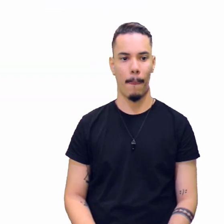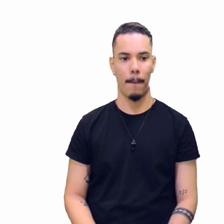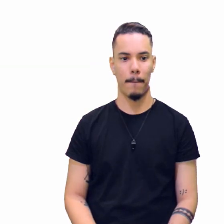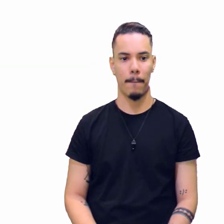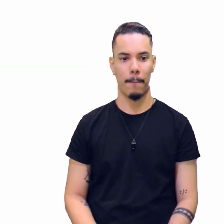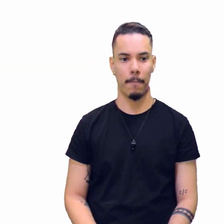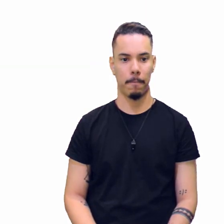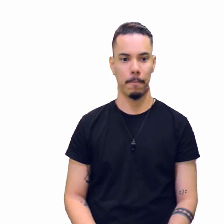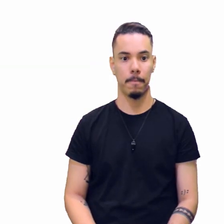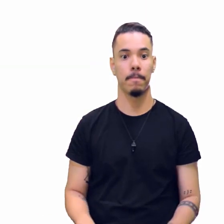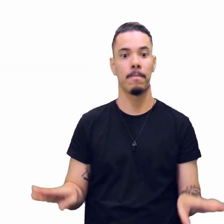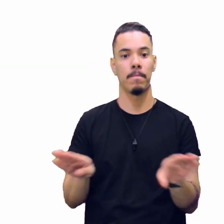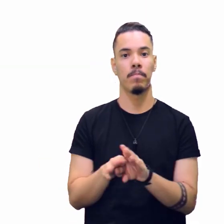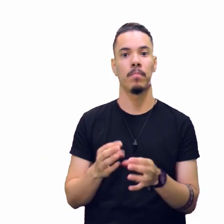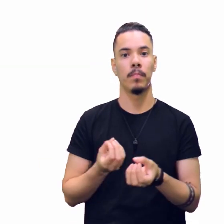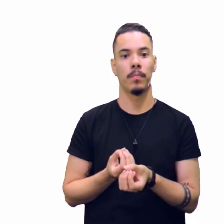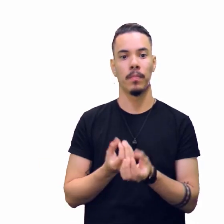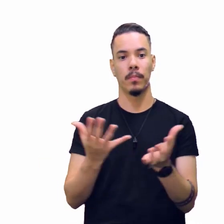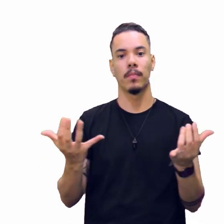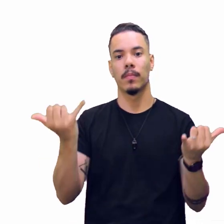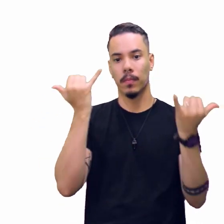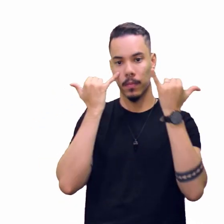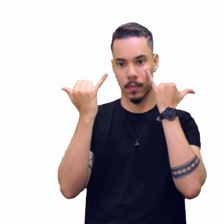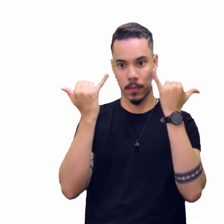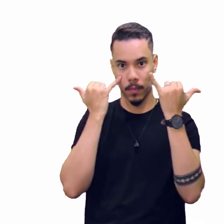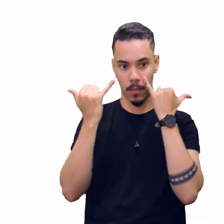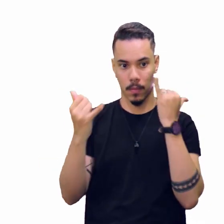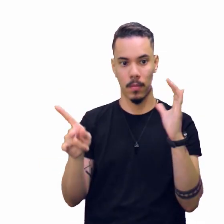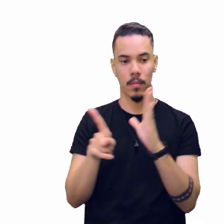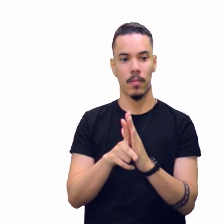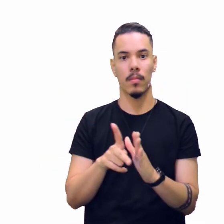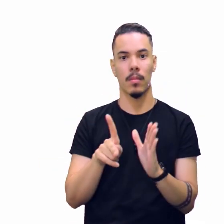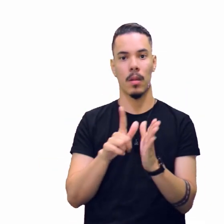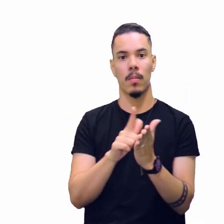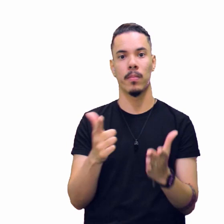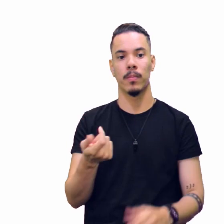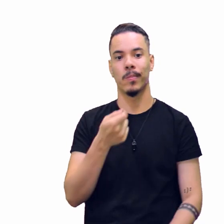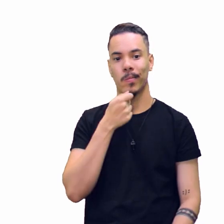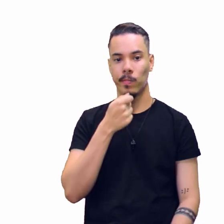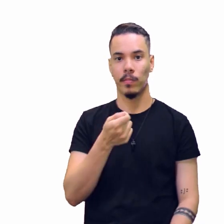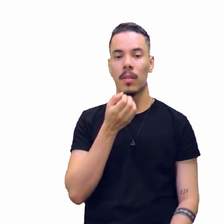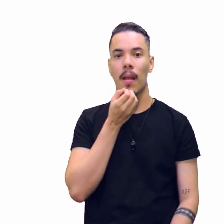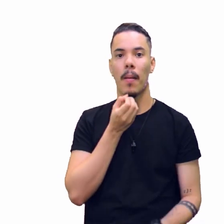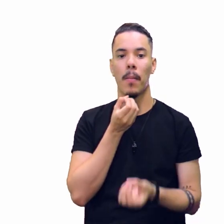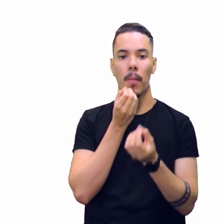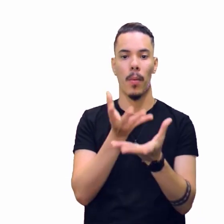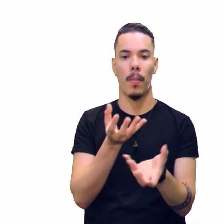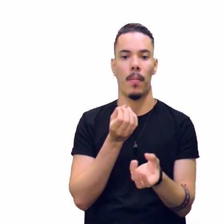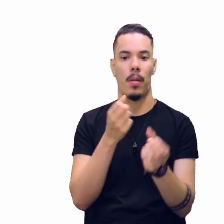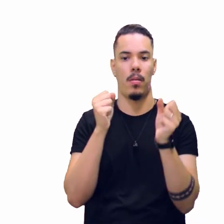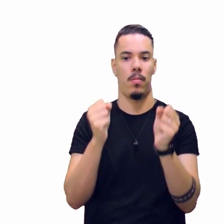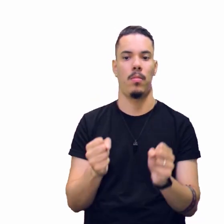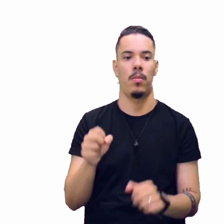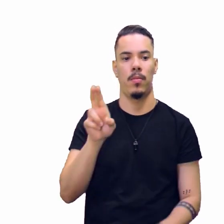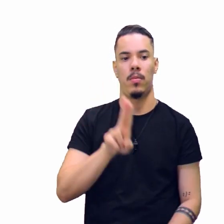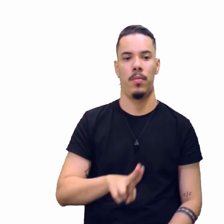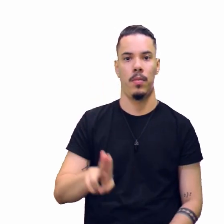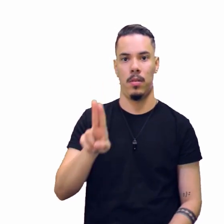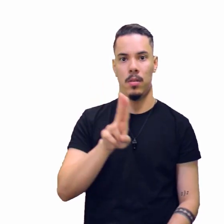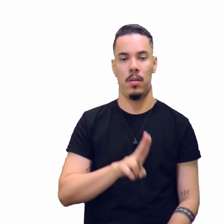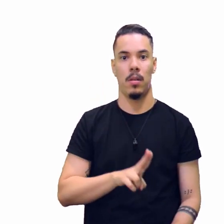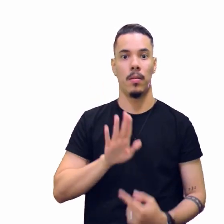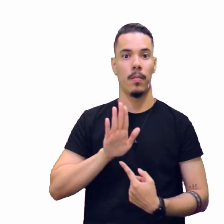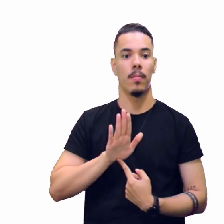Além de fornecer dados e informações para uma reportagem, os depoimentos podem ser utilizados para